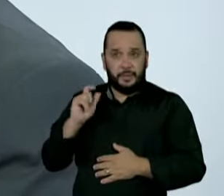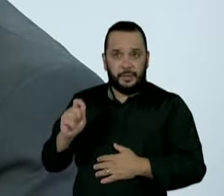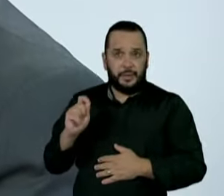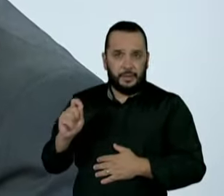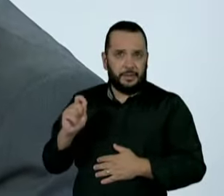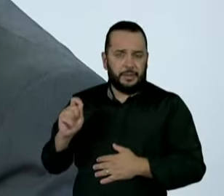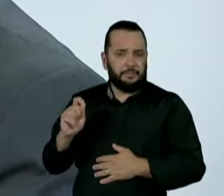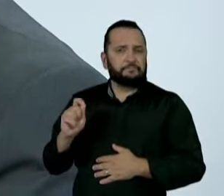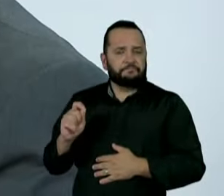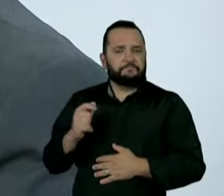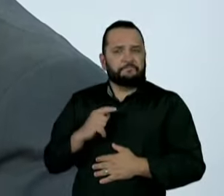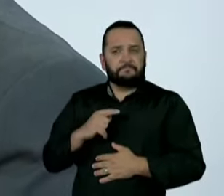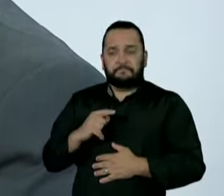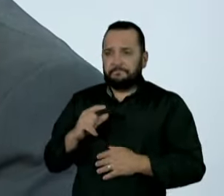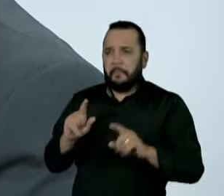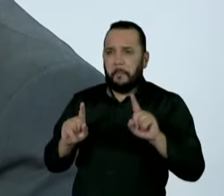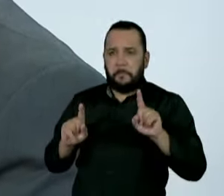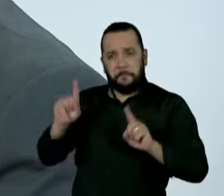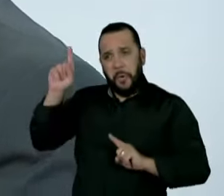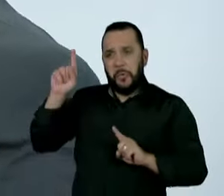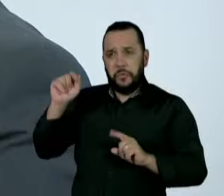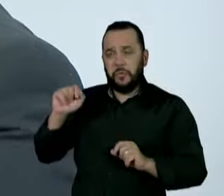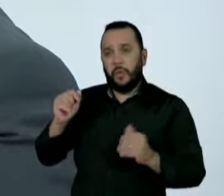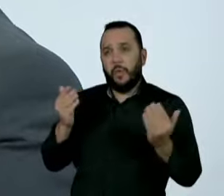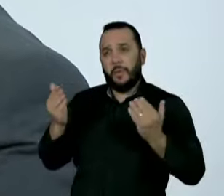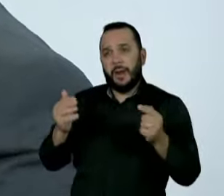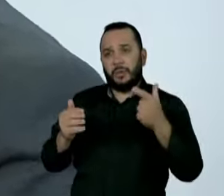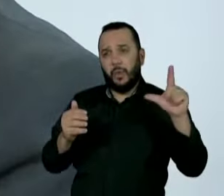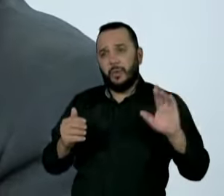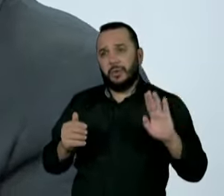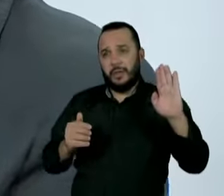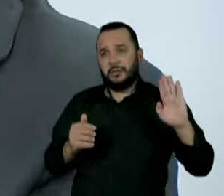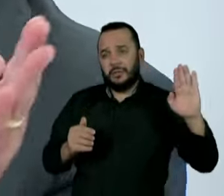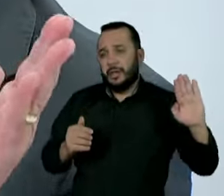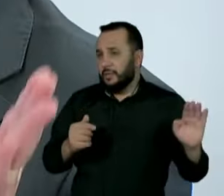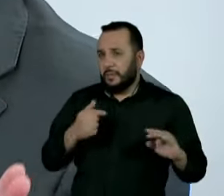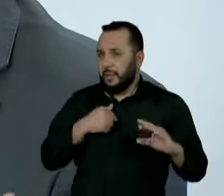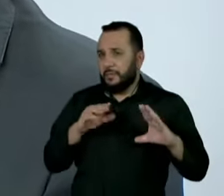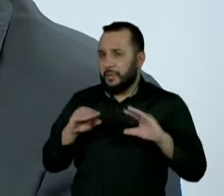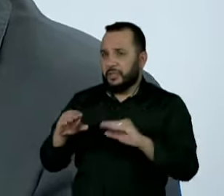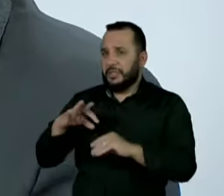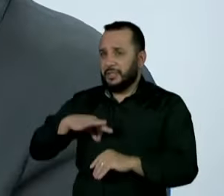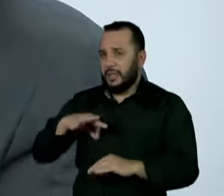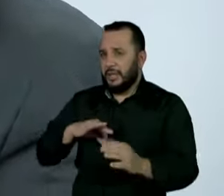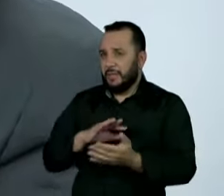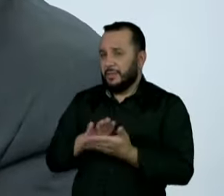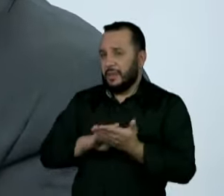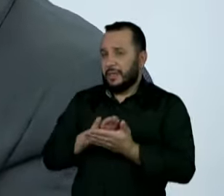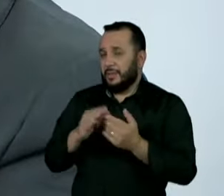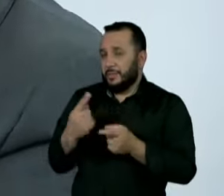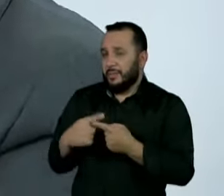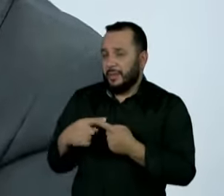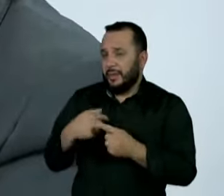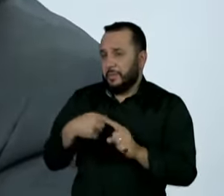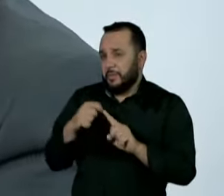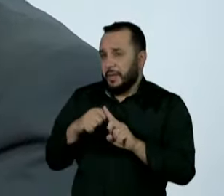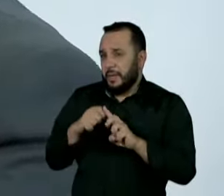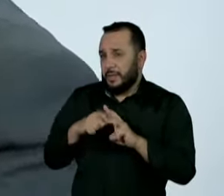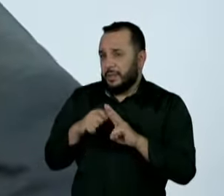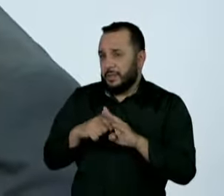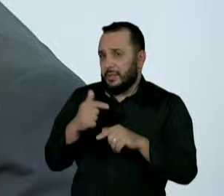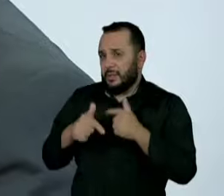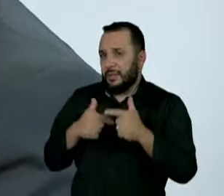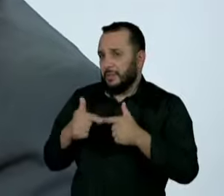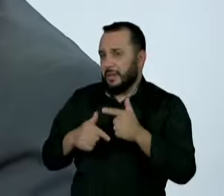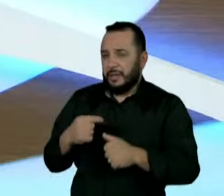relação a qualquer outro candidato e não foi por força de mexer com salários, porque nos poucos meses que eu fiquei, eu não tive oportunidade de